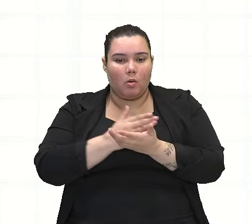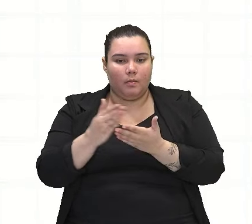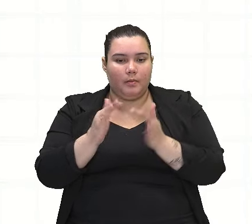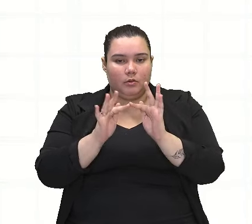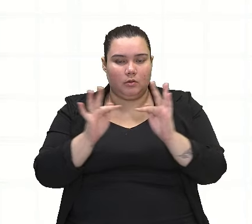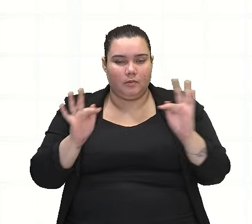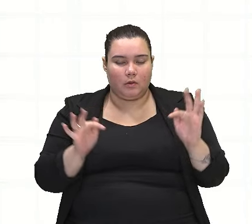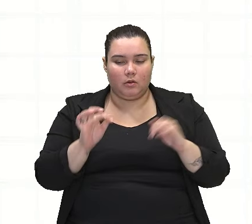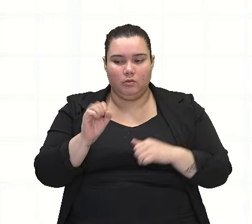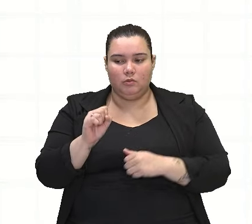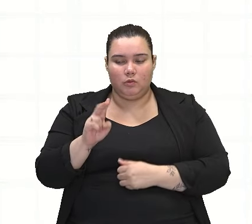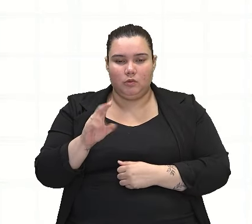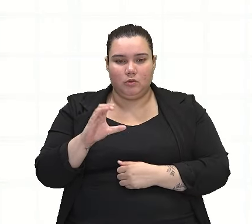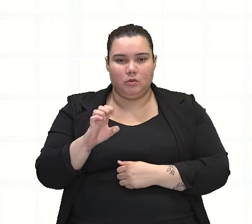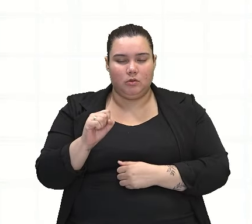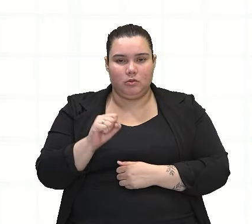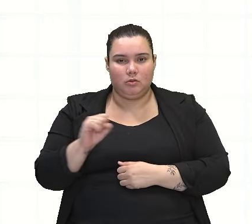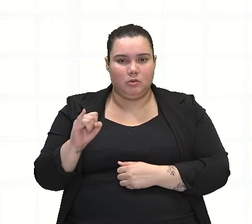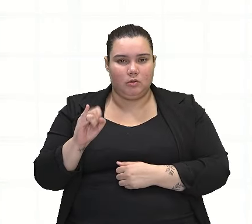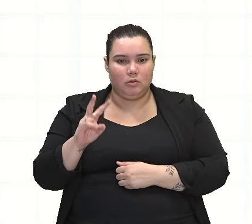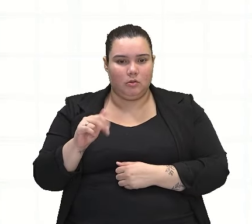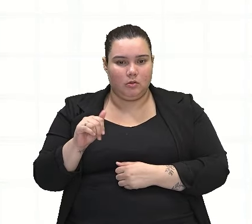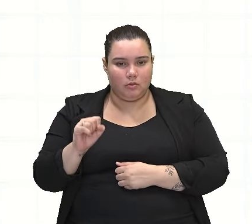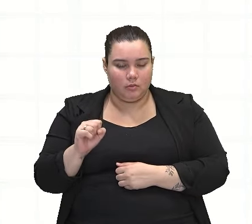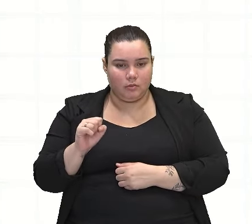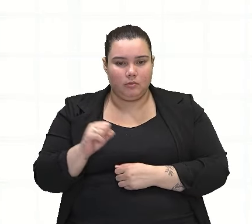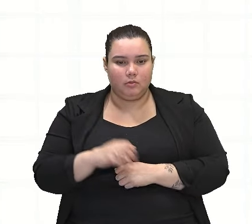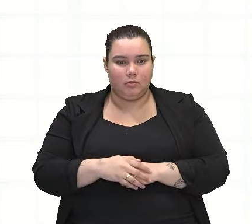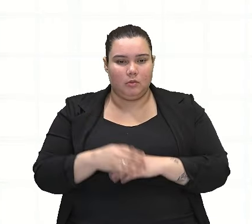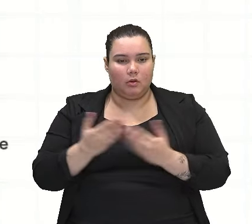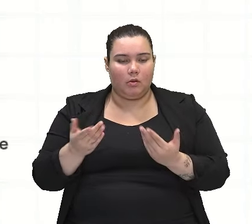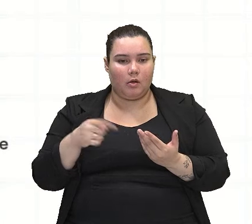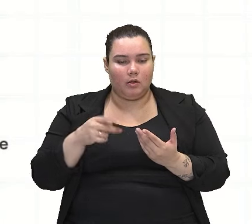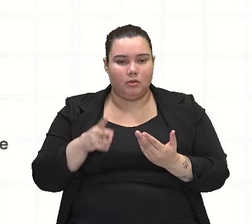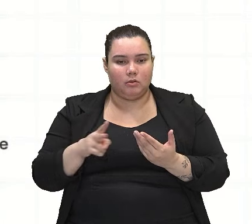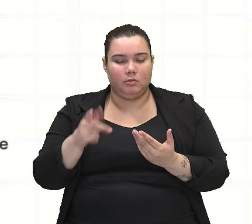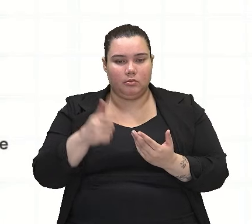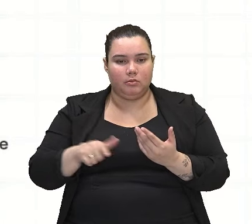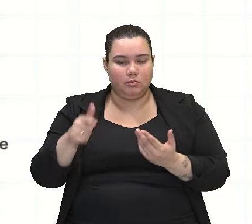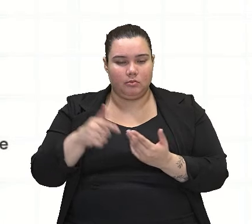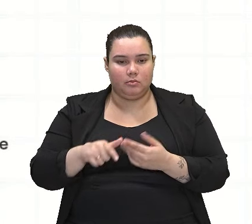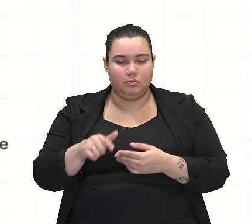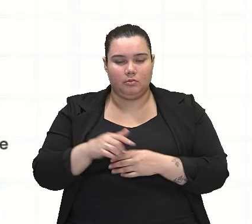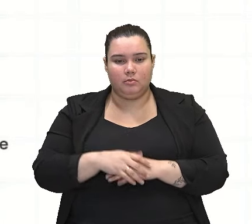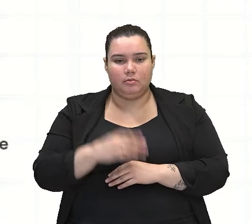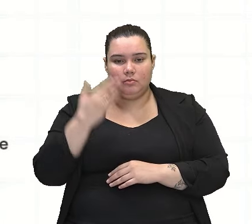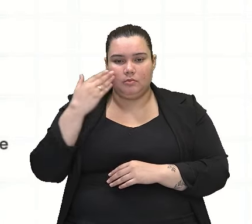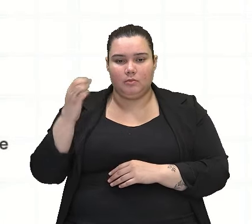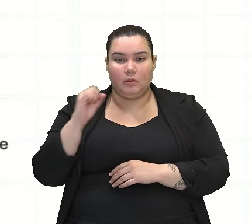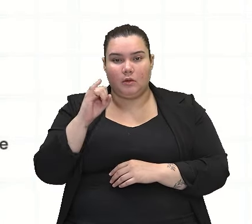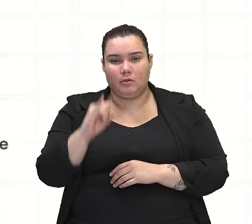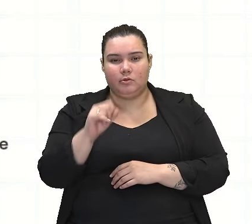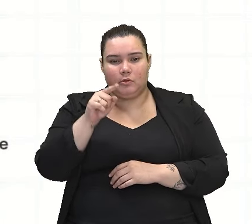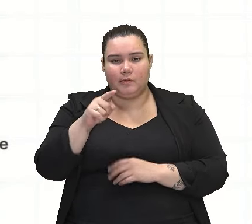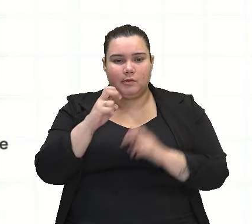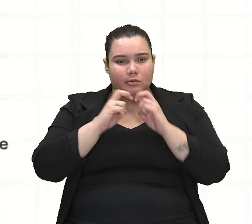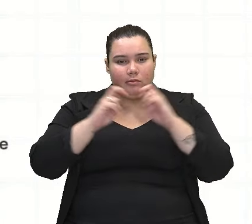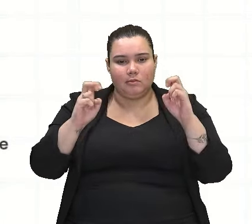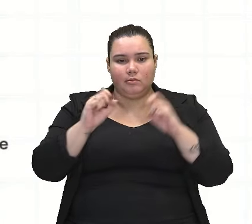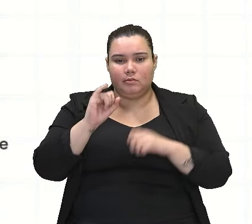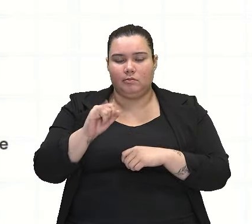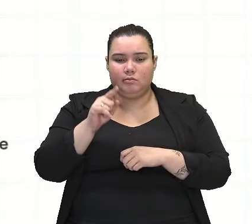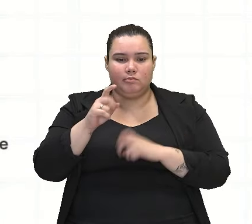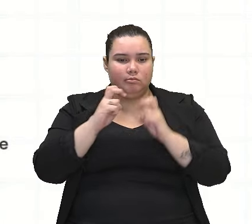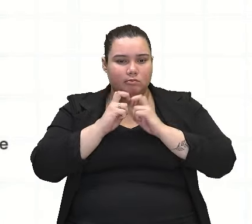sucessivas. Então, anáfora será sempre essa repetição. Olha o exemplo aqui. Se você gritasse, se você